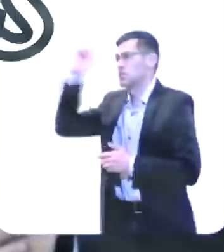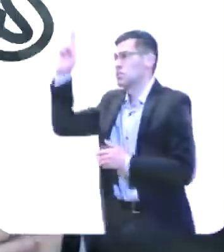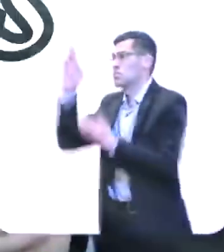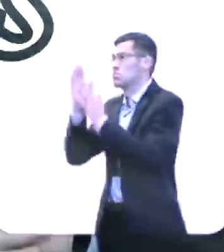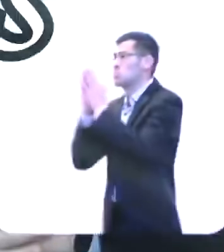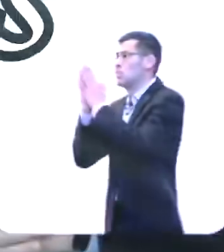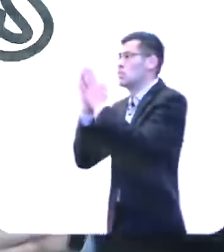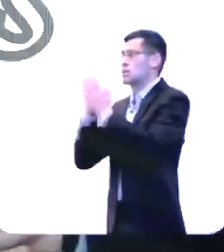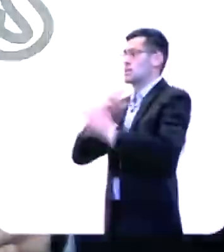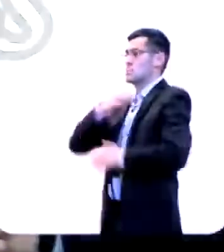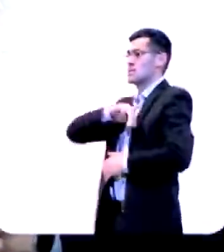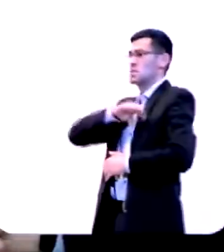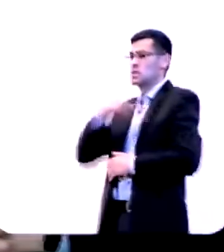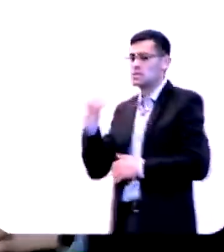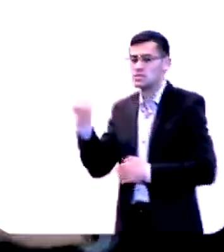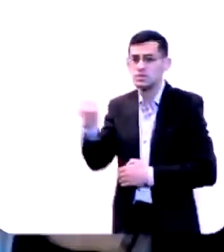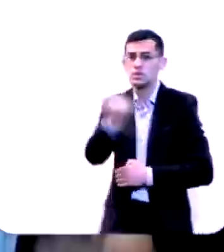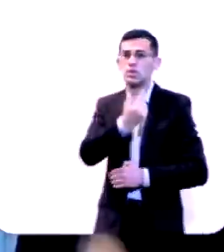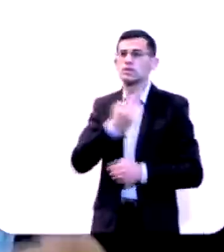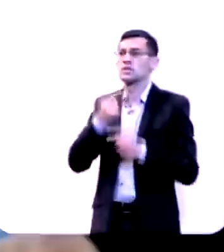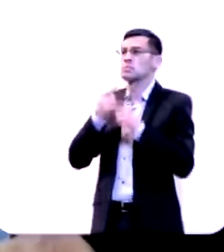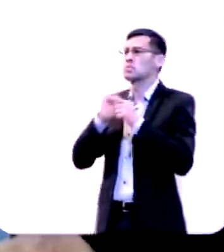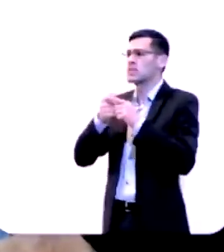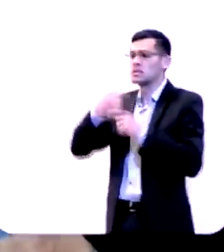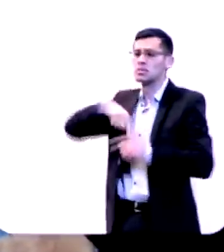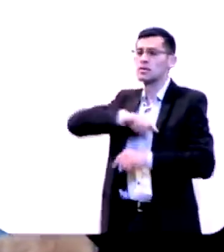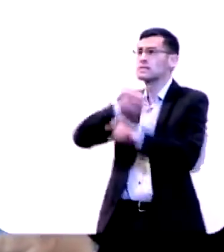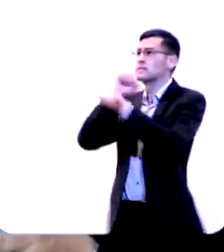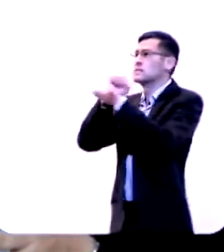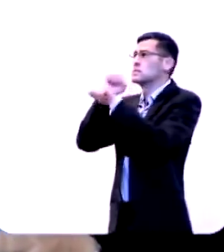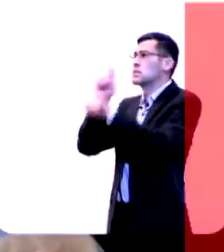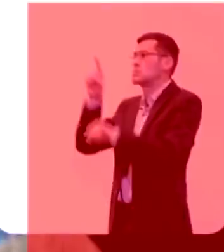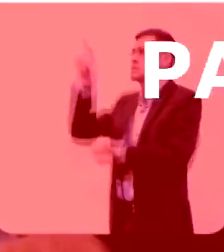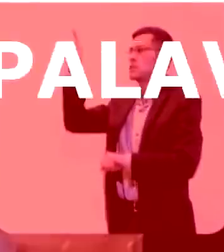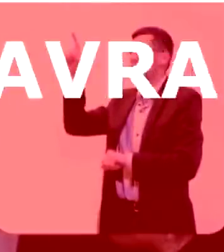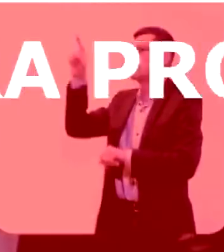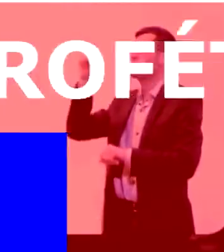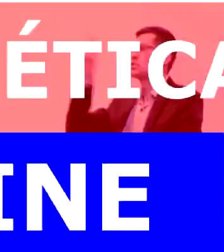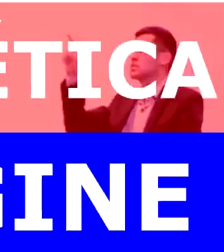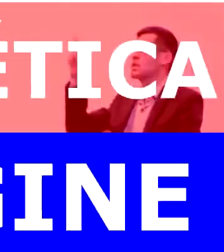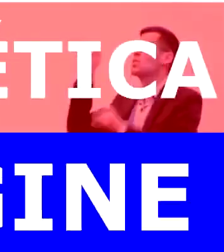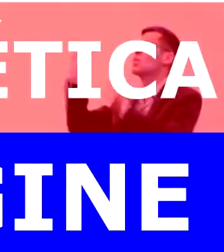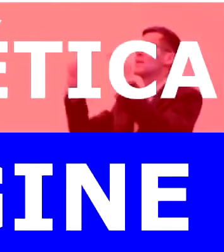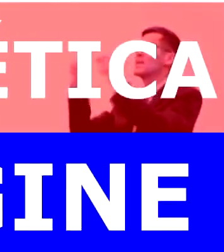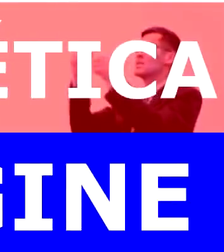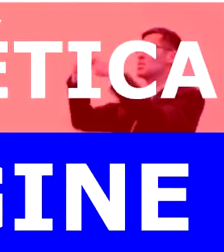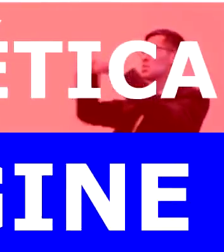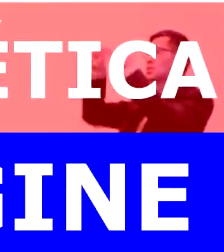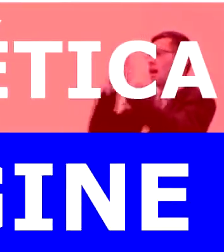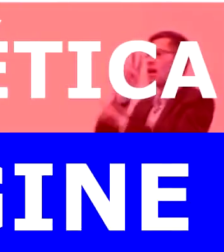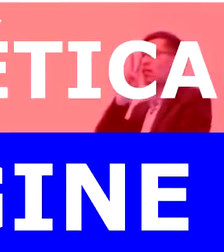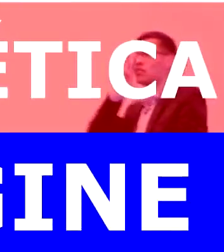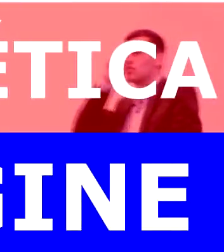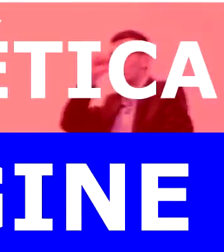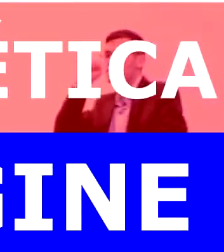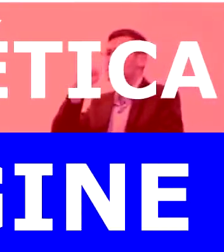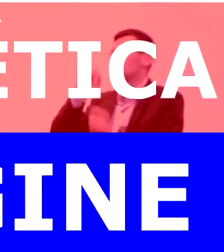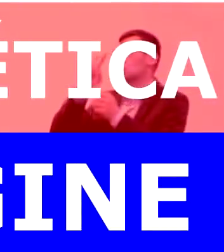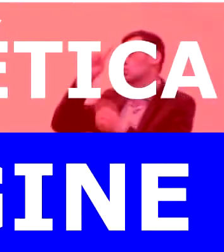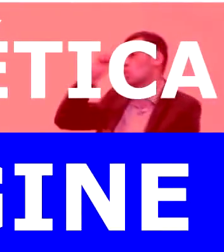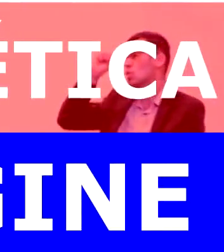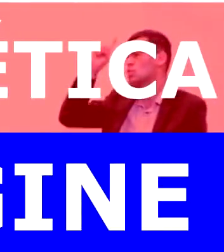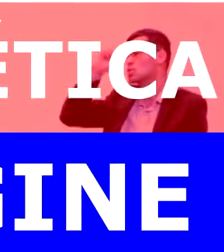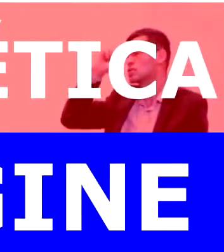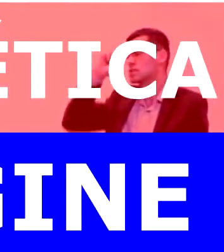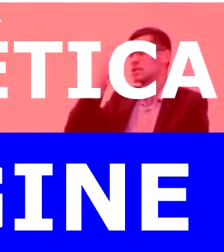tem misericórdia de nós, pois em ti esperamos. Sê tu a nossa força cada manhã,